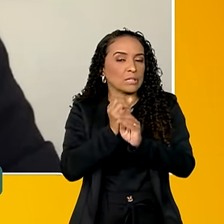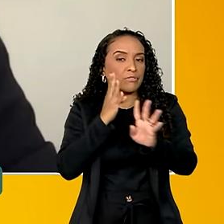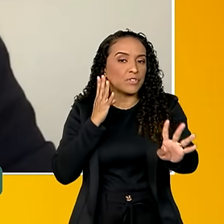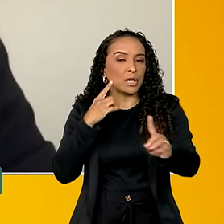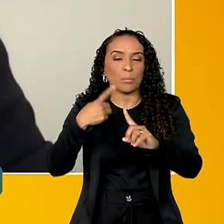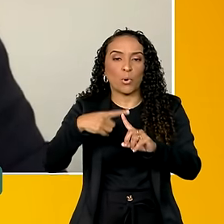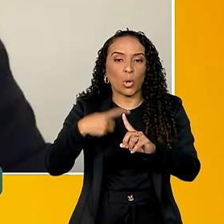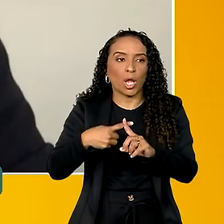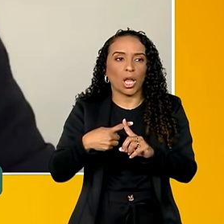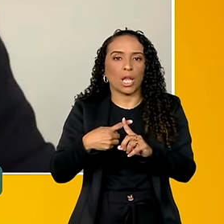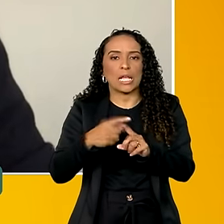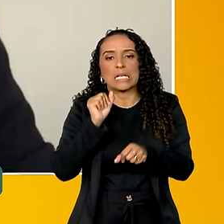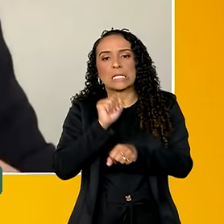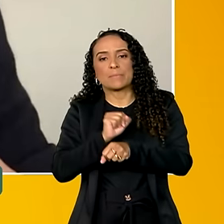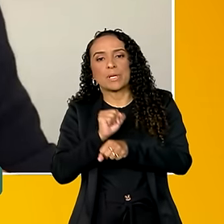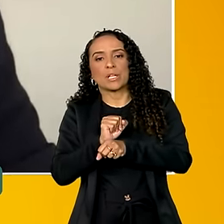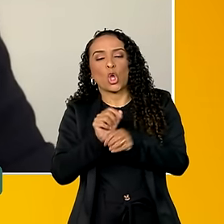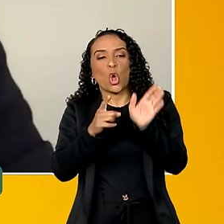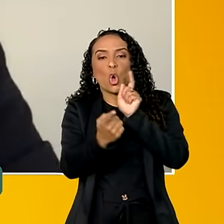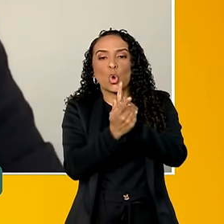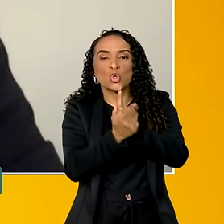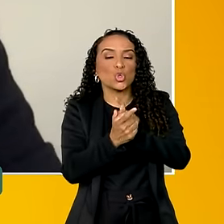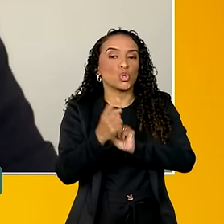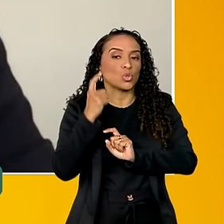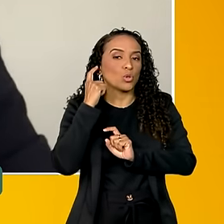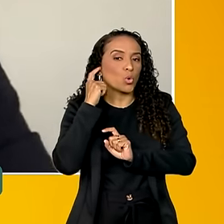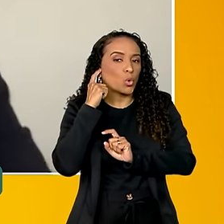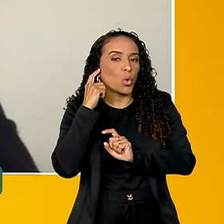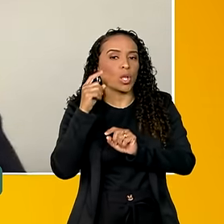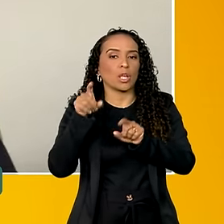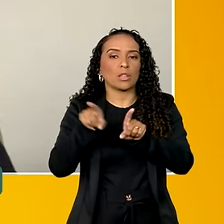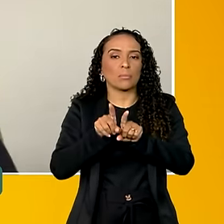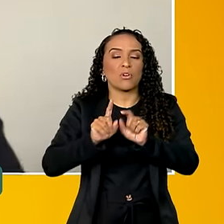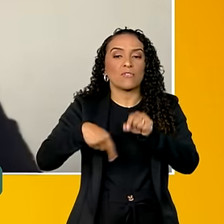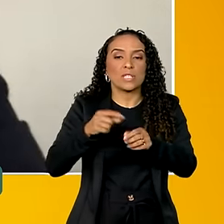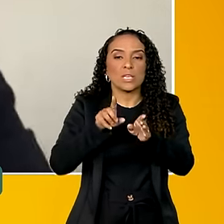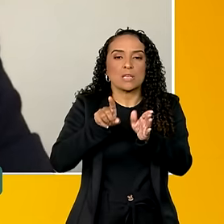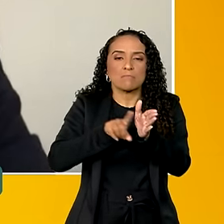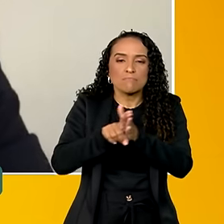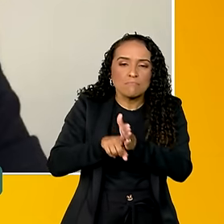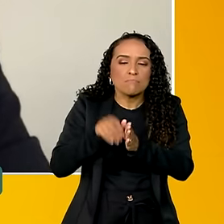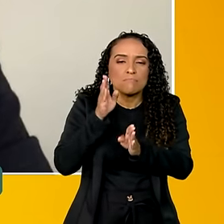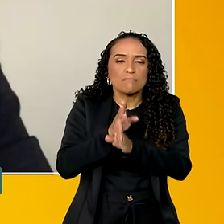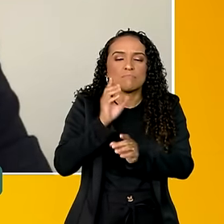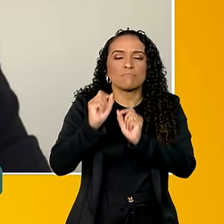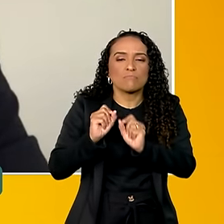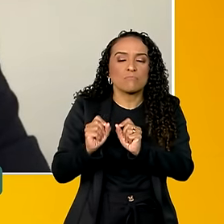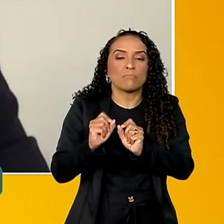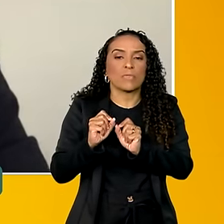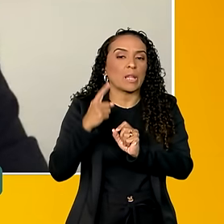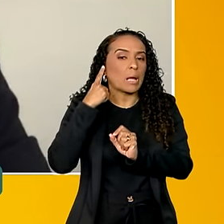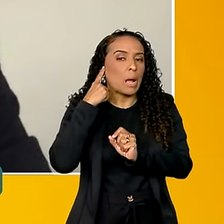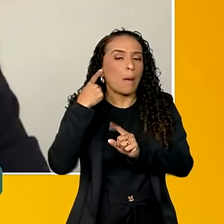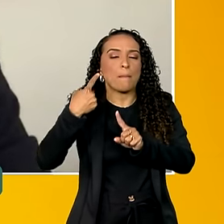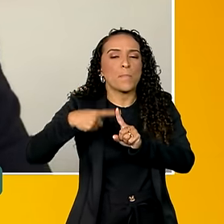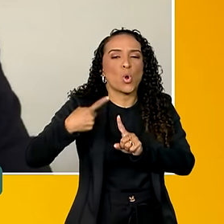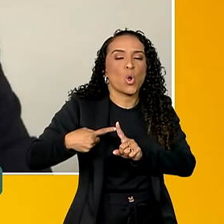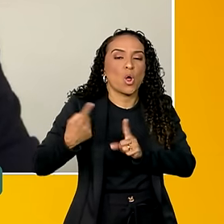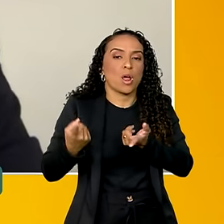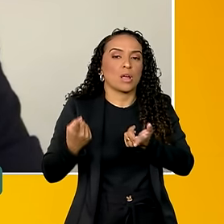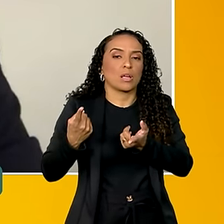esperando consulta com o otorrino e depois fazer um exame para a investigação de causas que